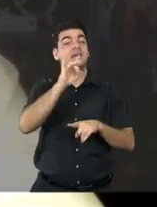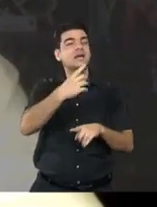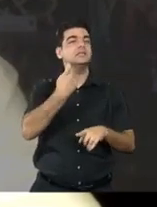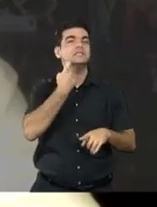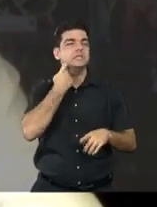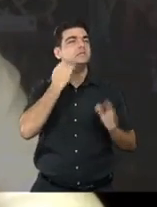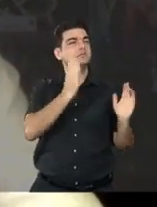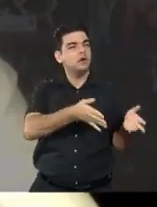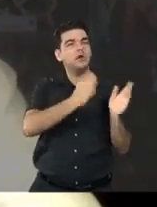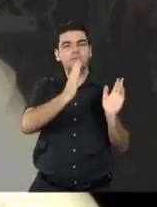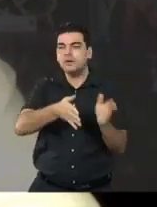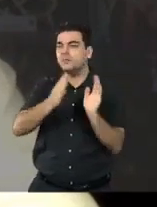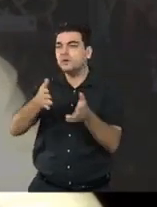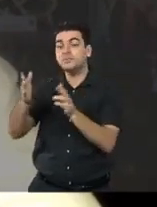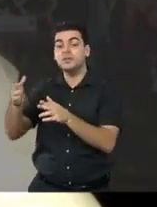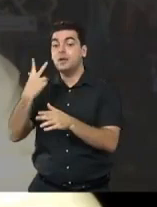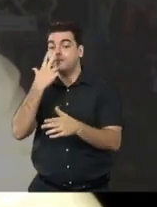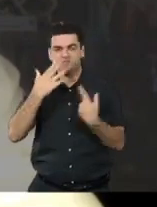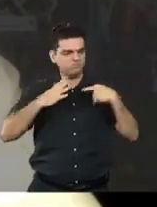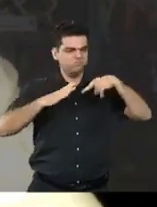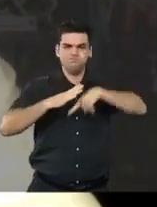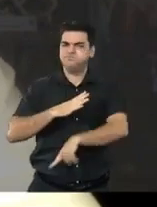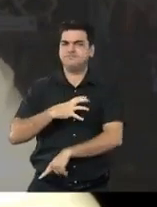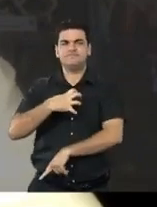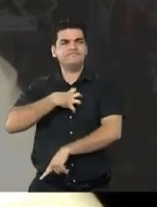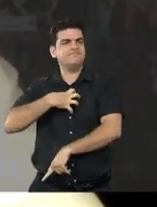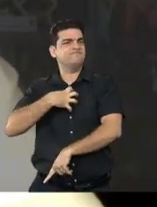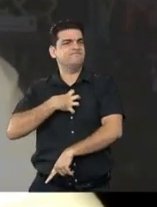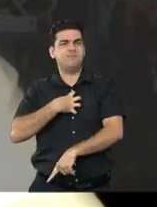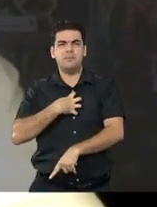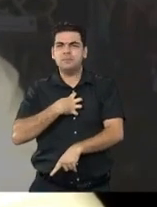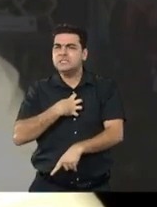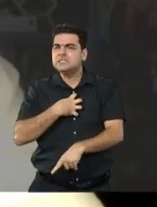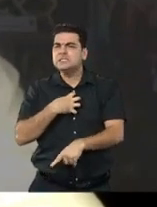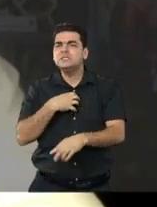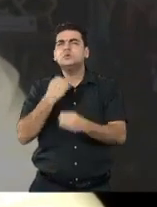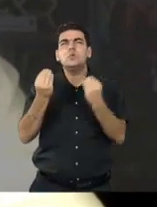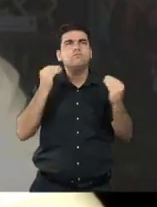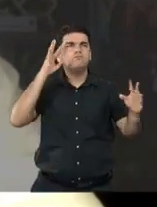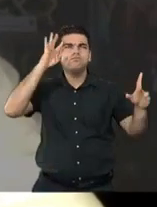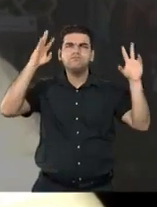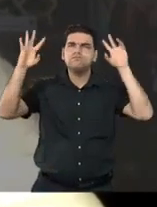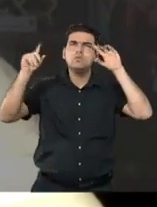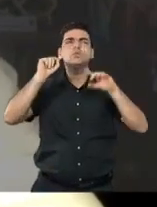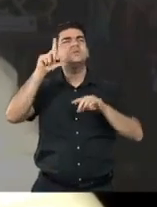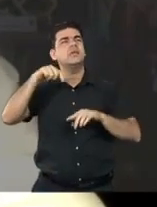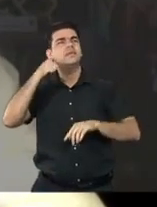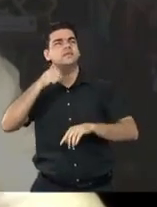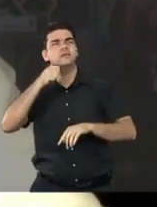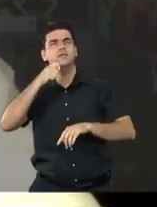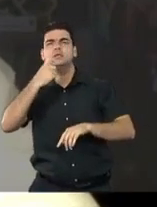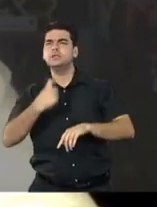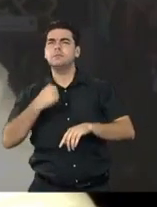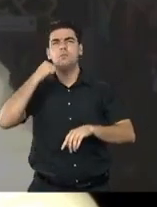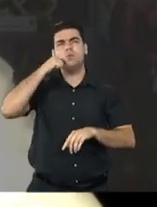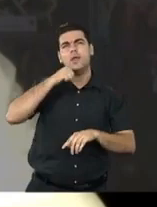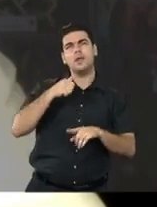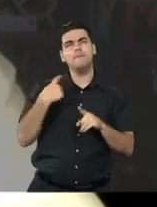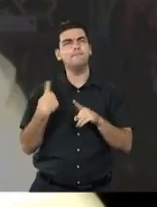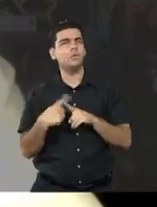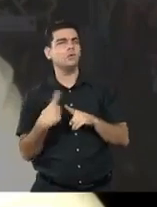sextas-feiras, nós temos mergulhado cada vez mais profundo na reflexão sobre ser mulher e a nossa